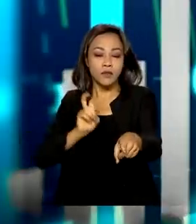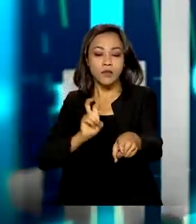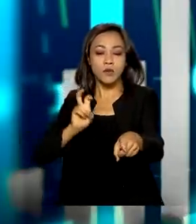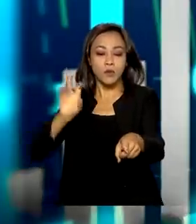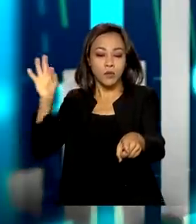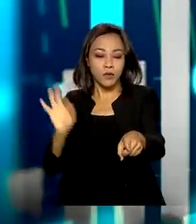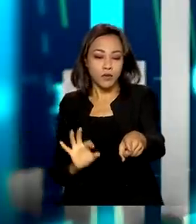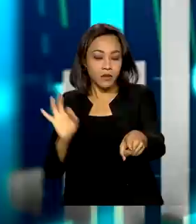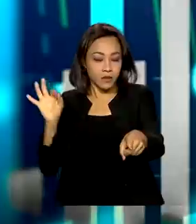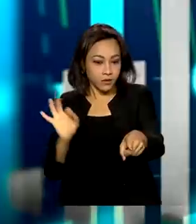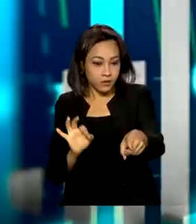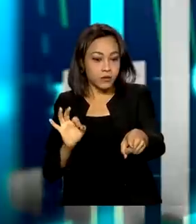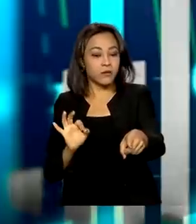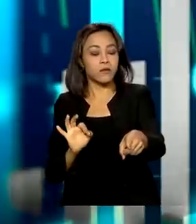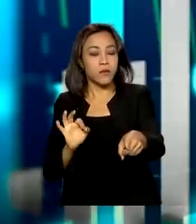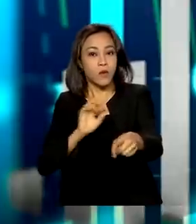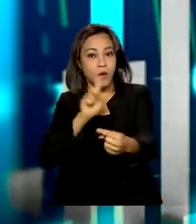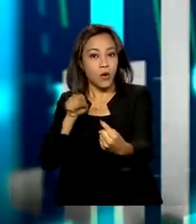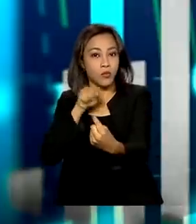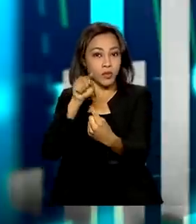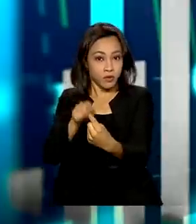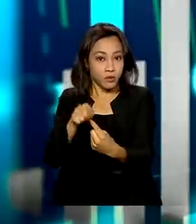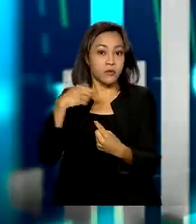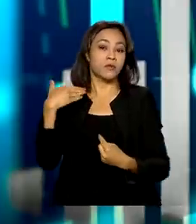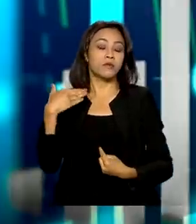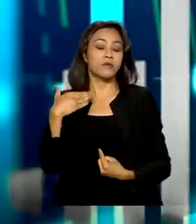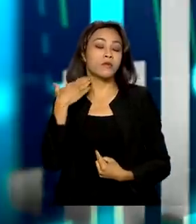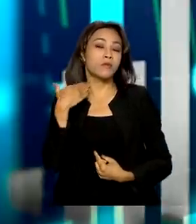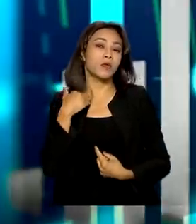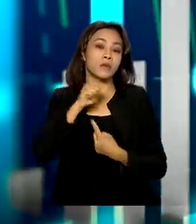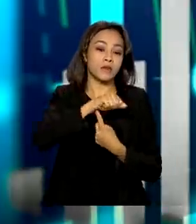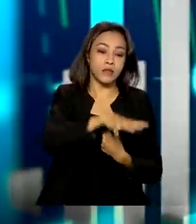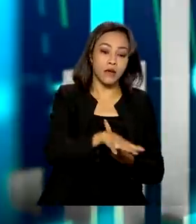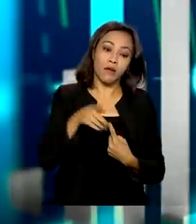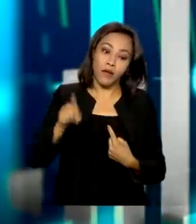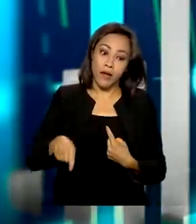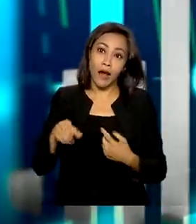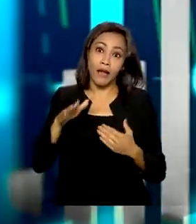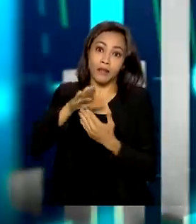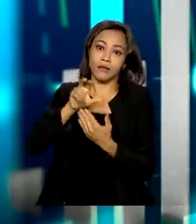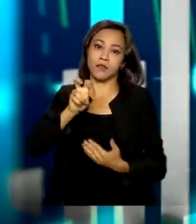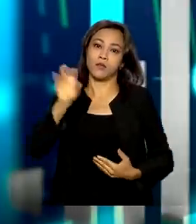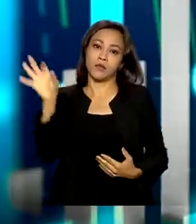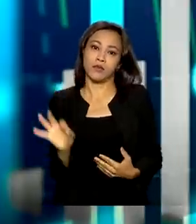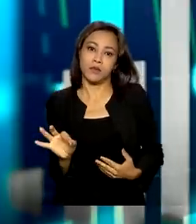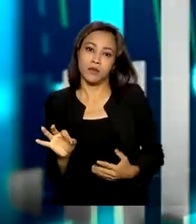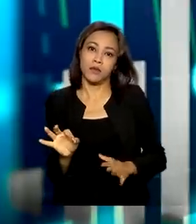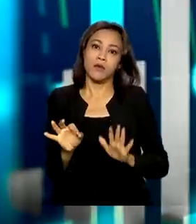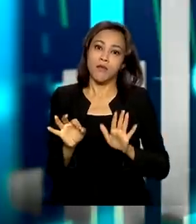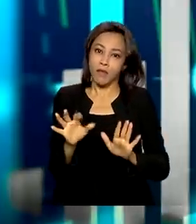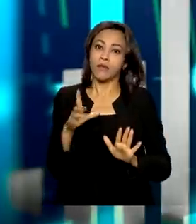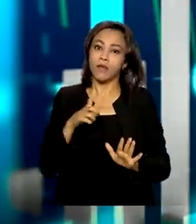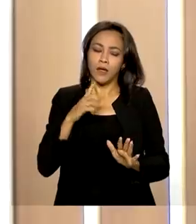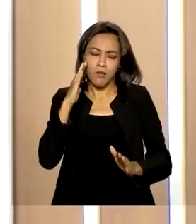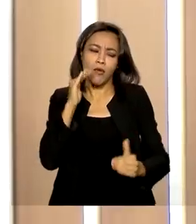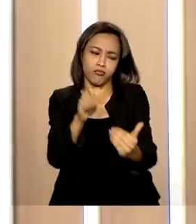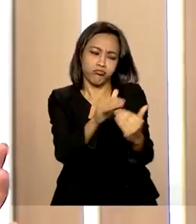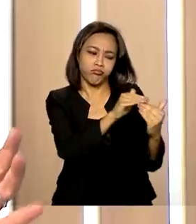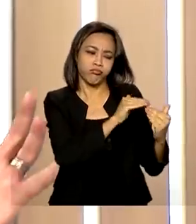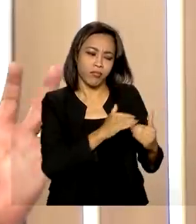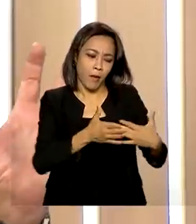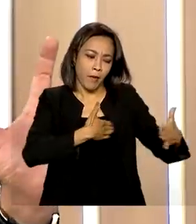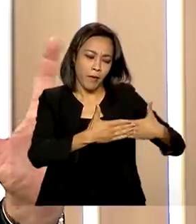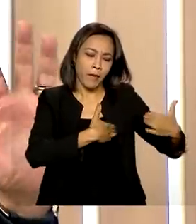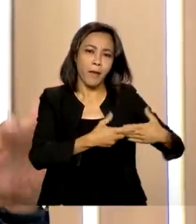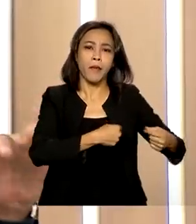da expectativa da meta do Banco Central máxima, que seria de 5%, mas ainda assim há um consenso no mercado que a